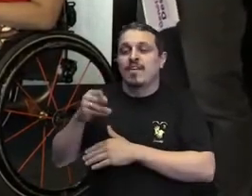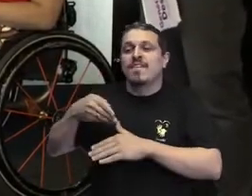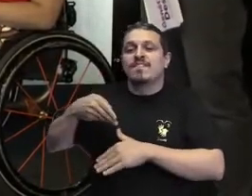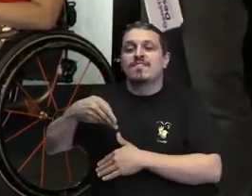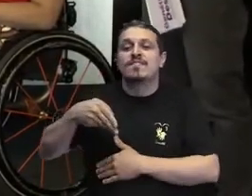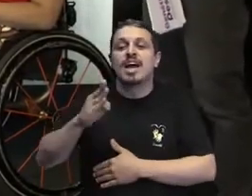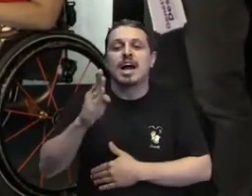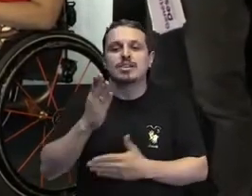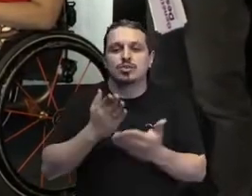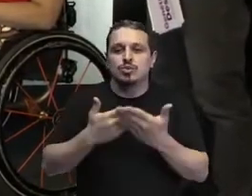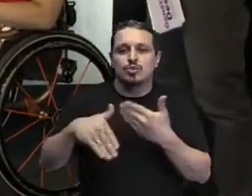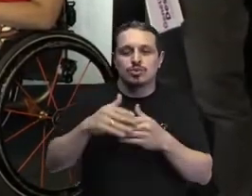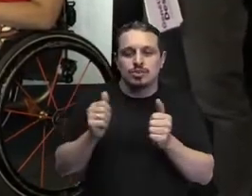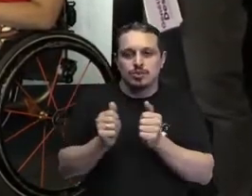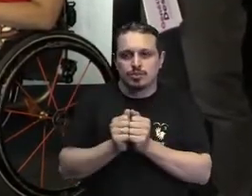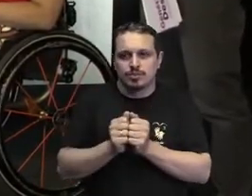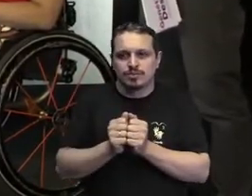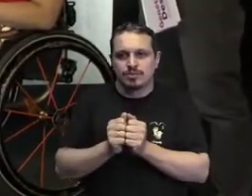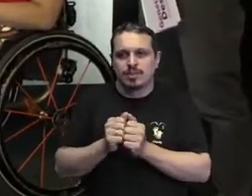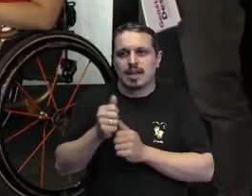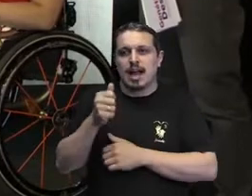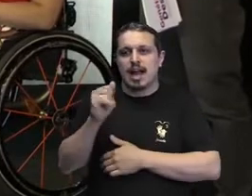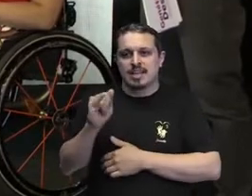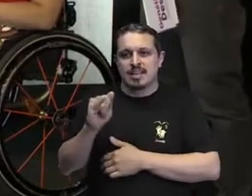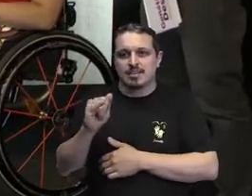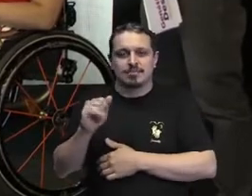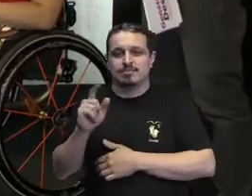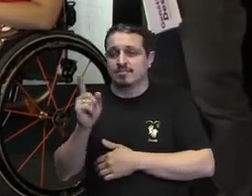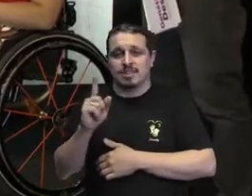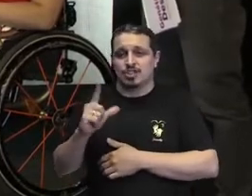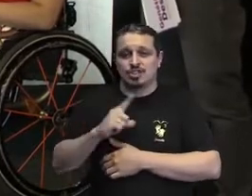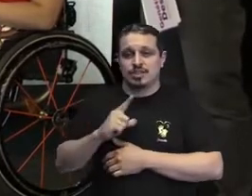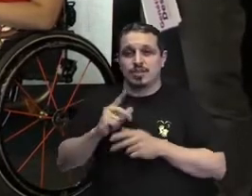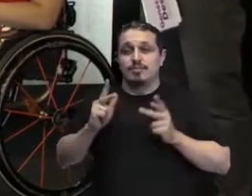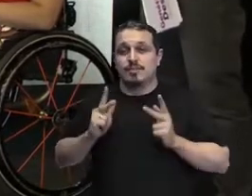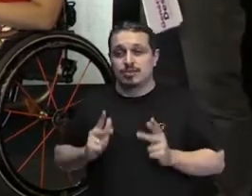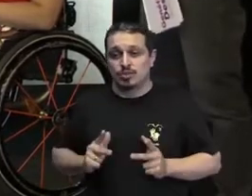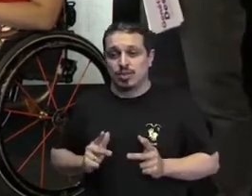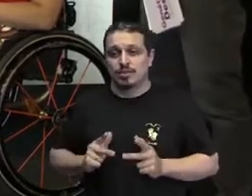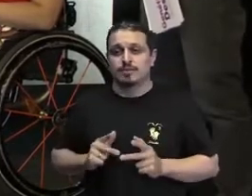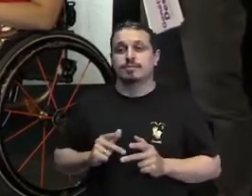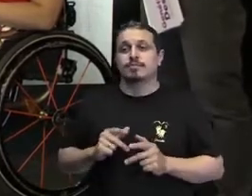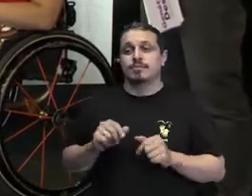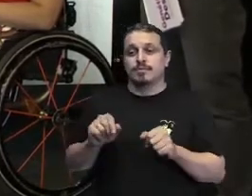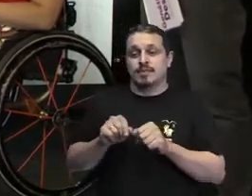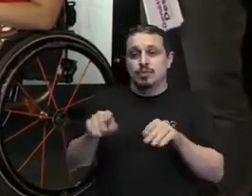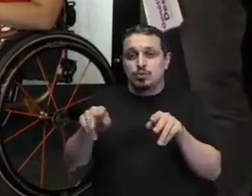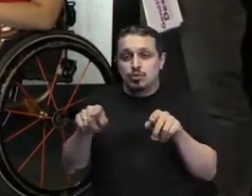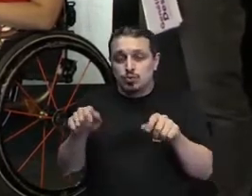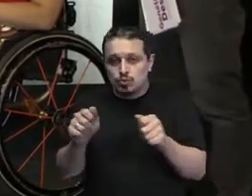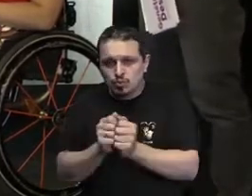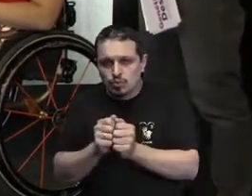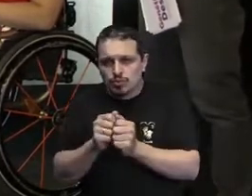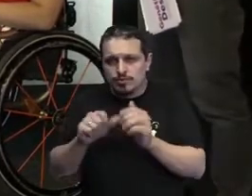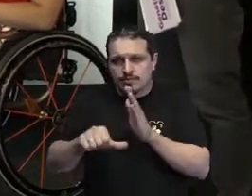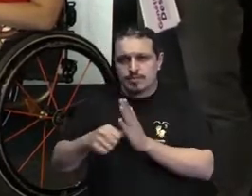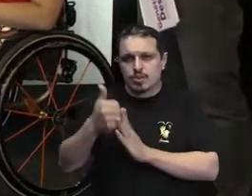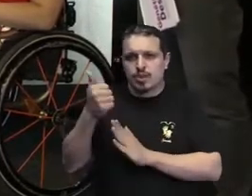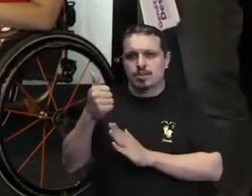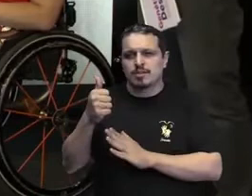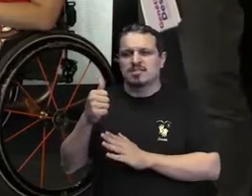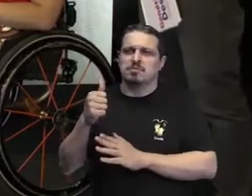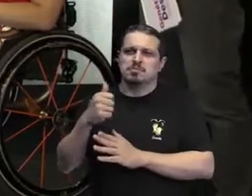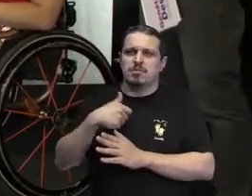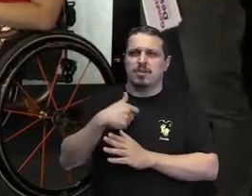uma coisa que não tinha ninguém fazendo, assim. Eu via que tinham outras minorias, povos minorizados